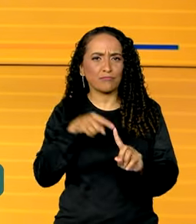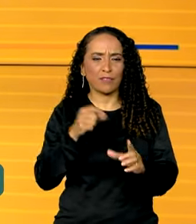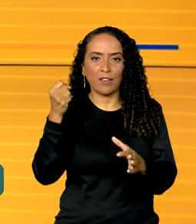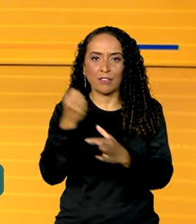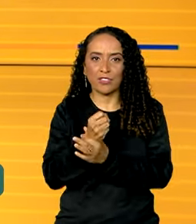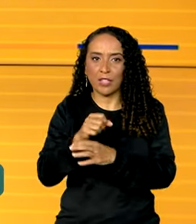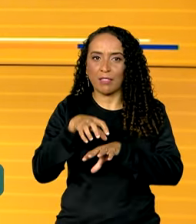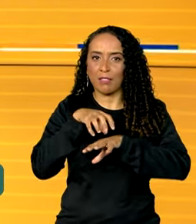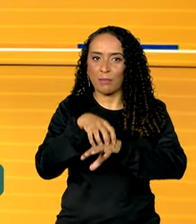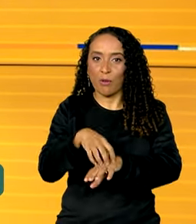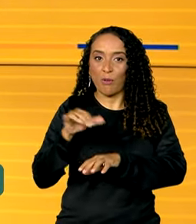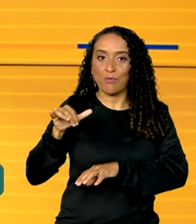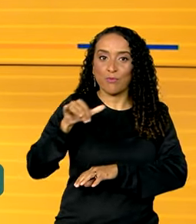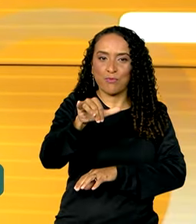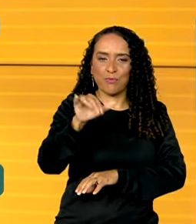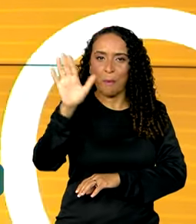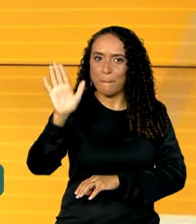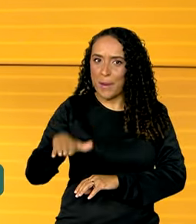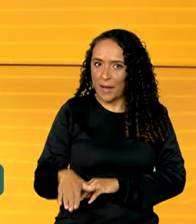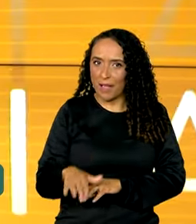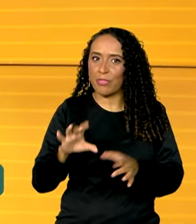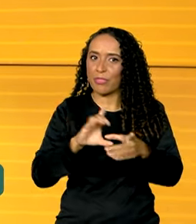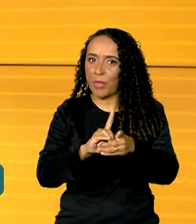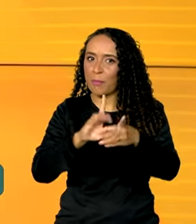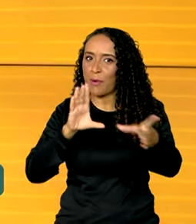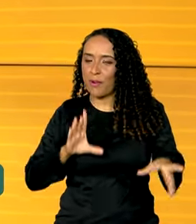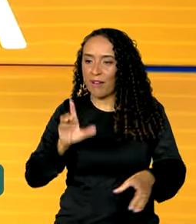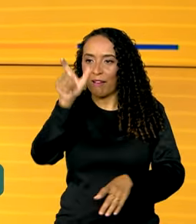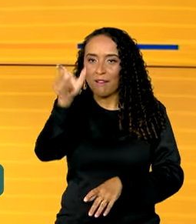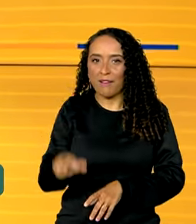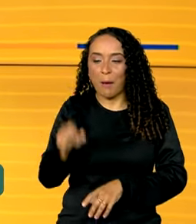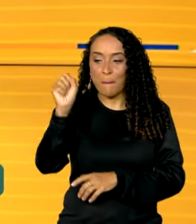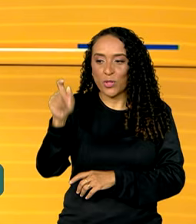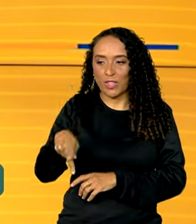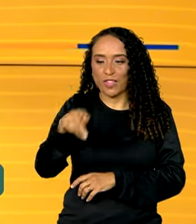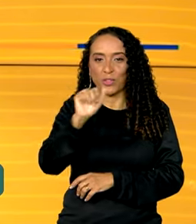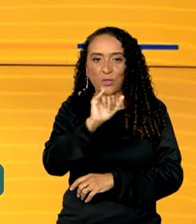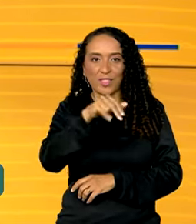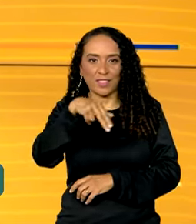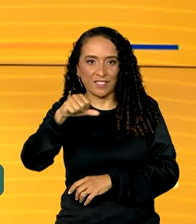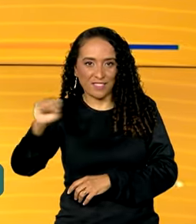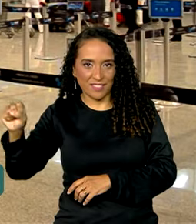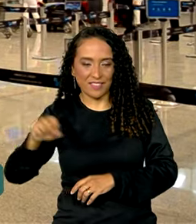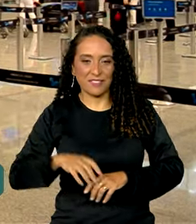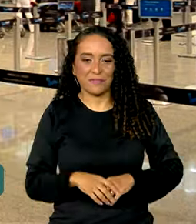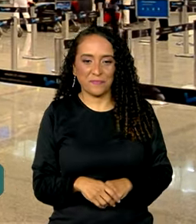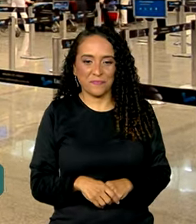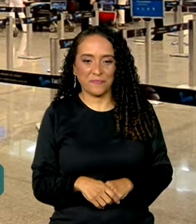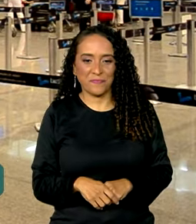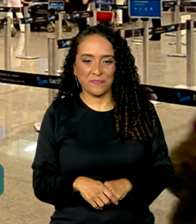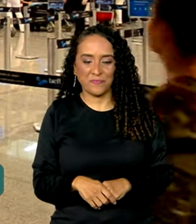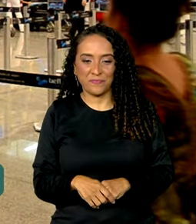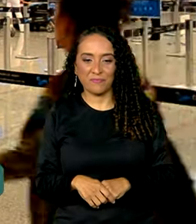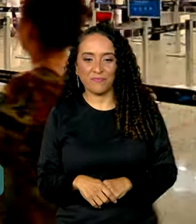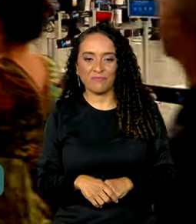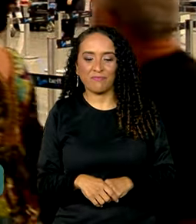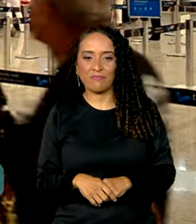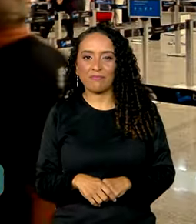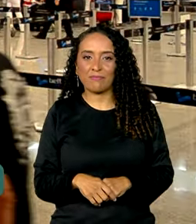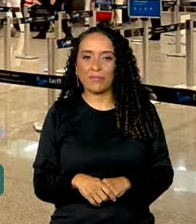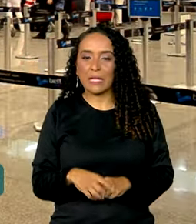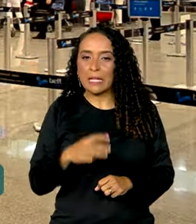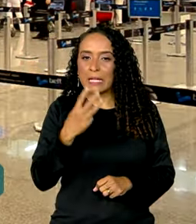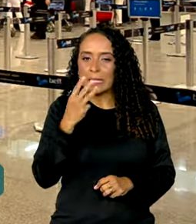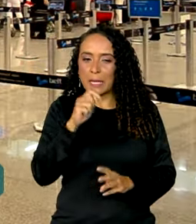garantir transporte aéreo barato e democrático a aposentados do INSS. Nos últimos três